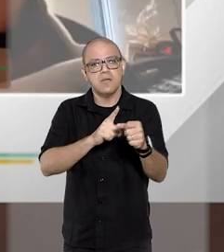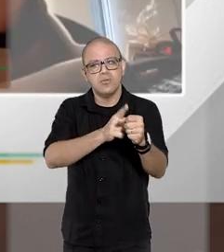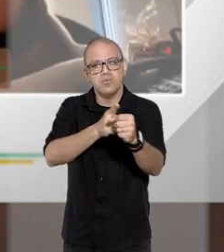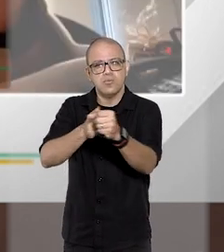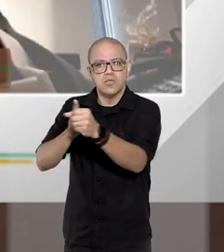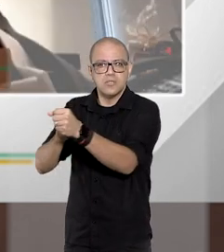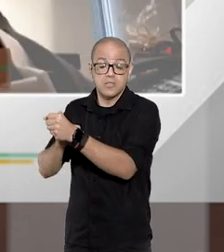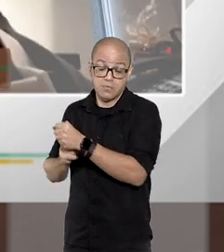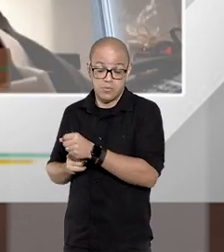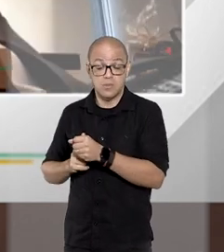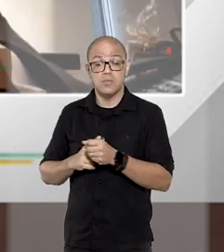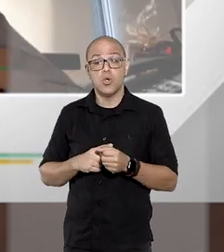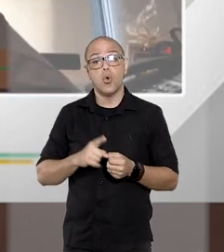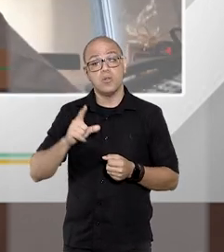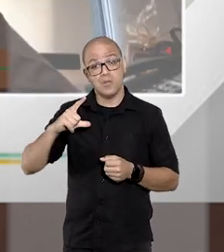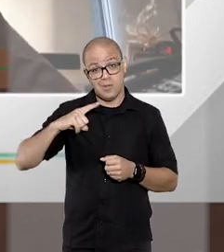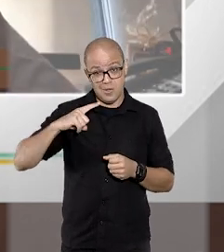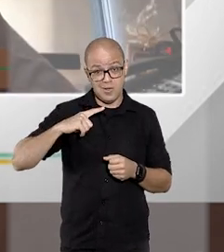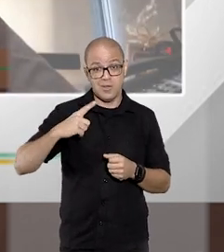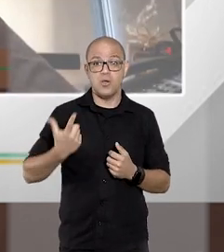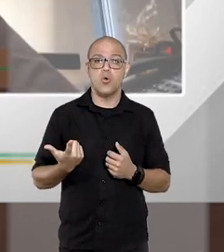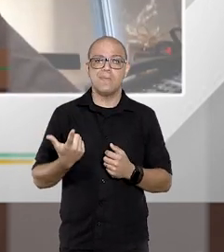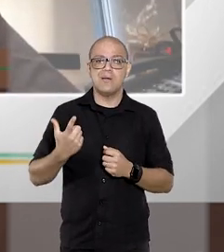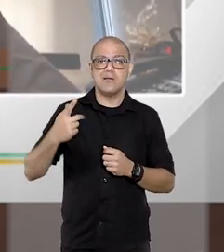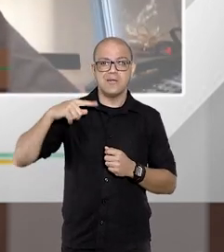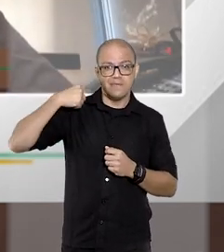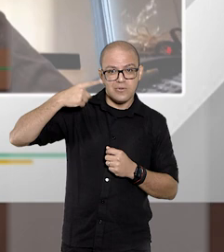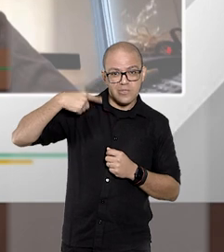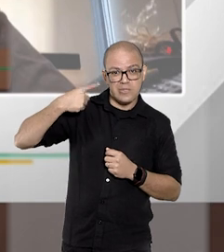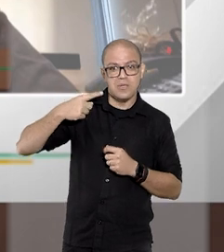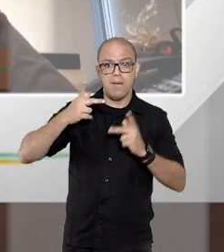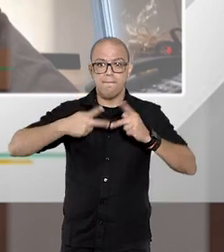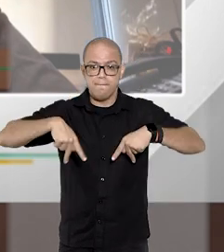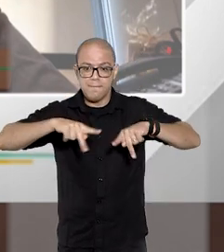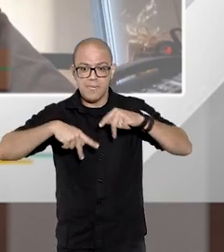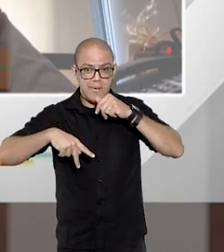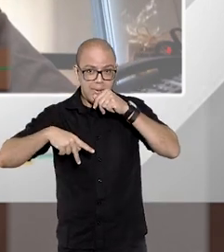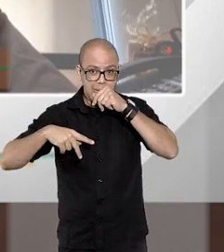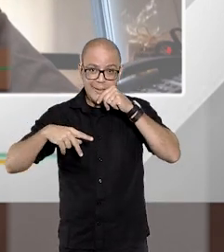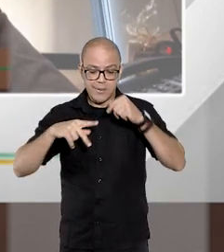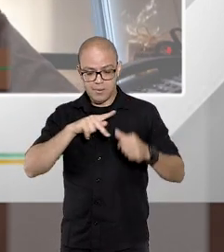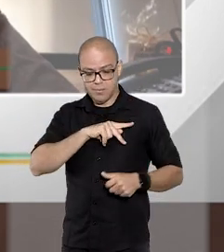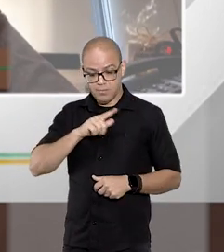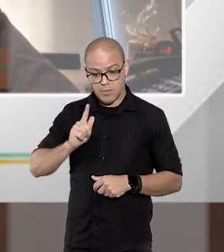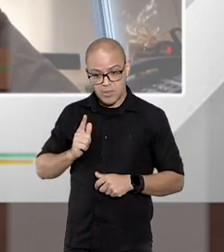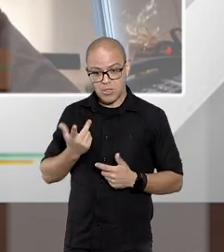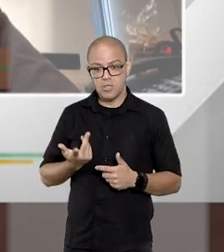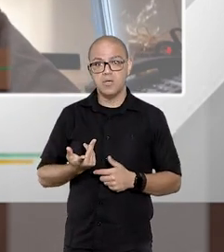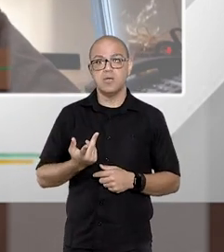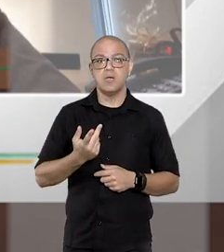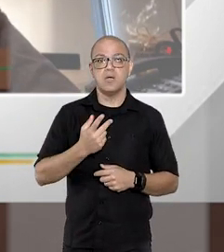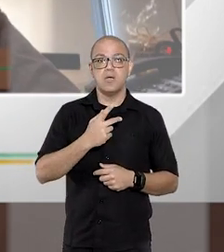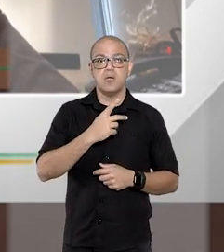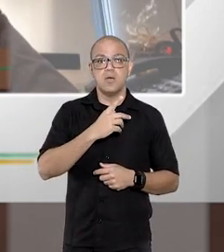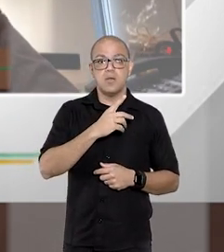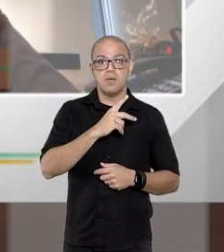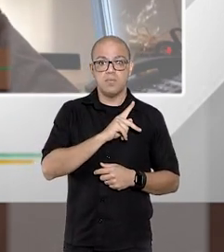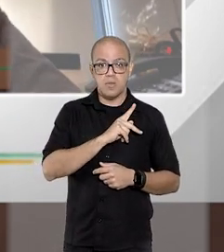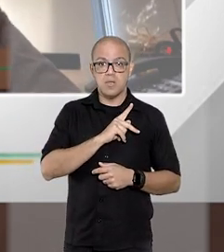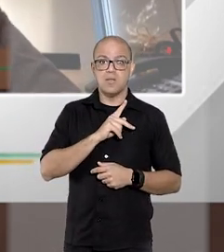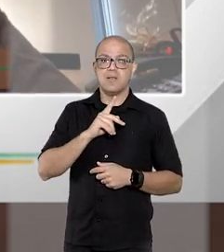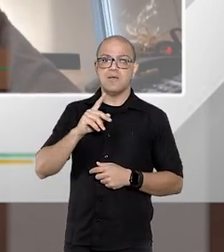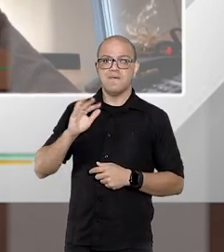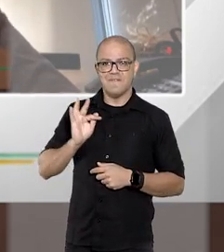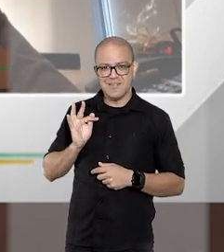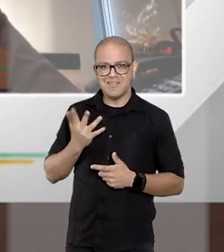âmbito dos municípios uma advocacia pública representada aí advocacia geral da união procuradoria geral da fazenda